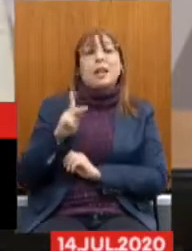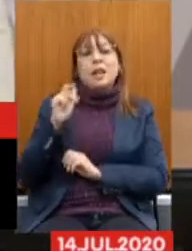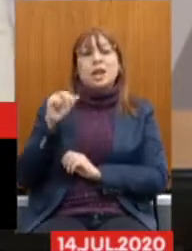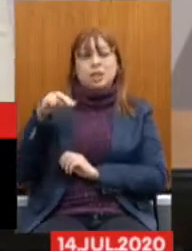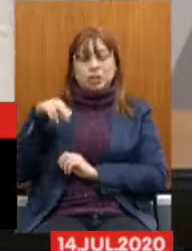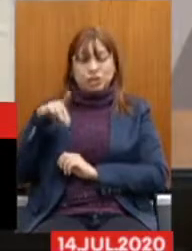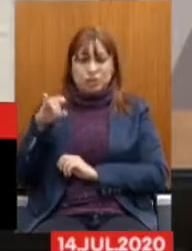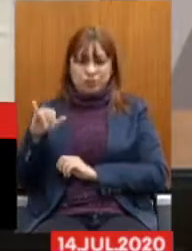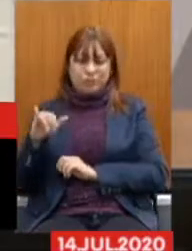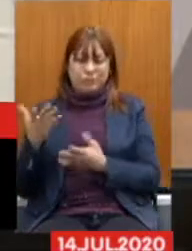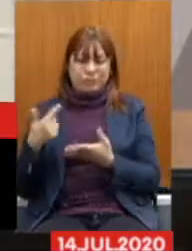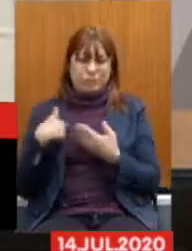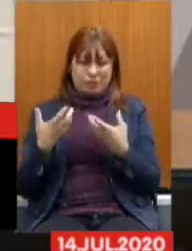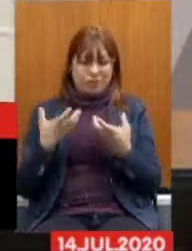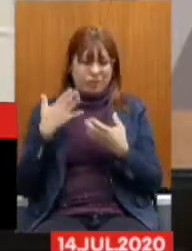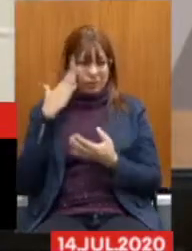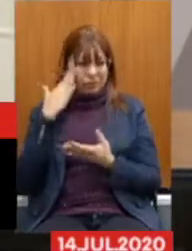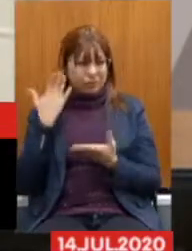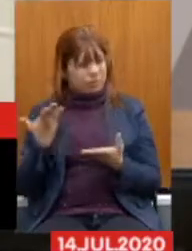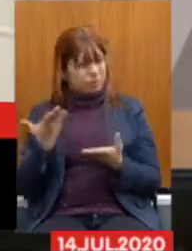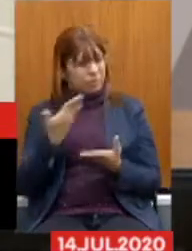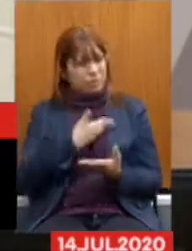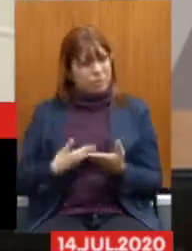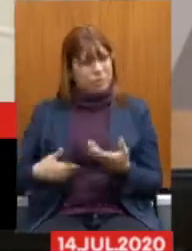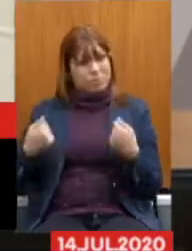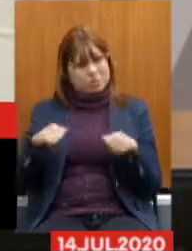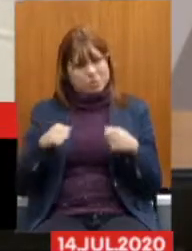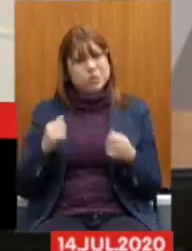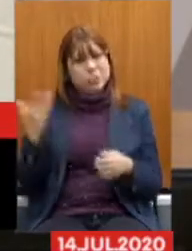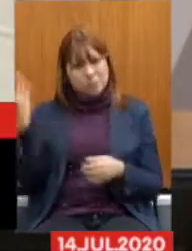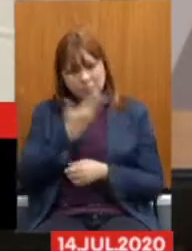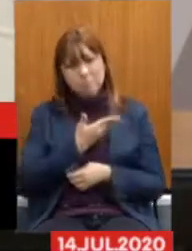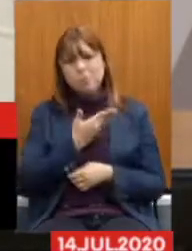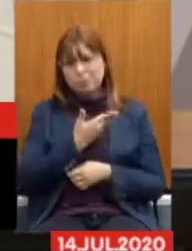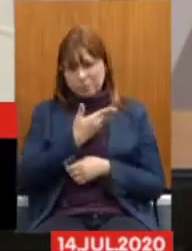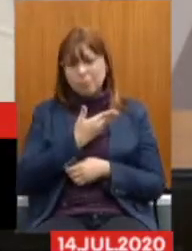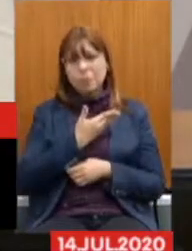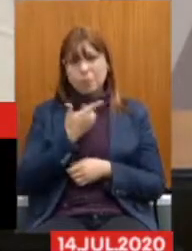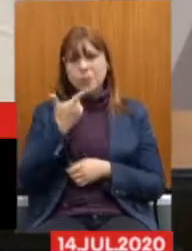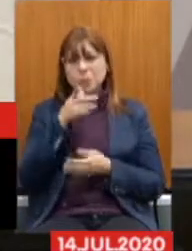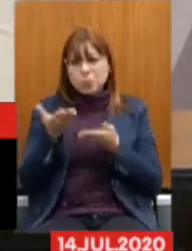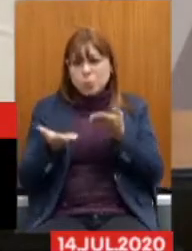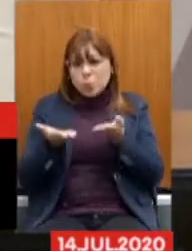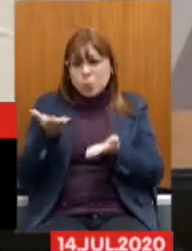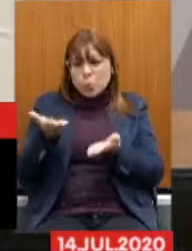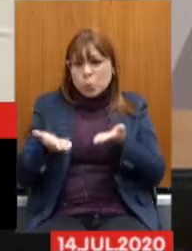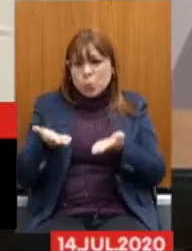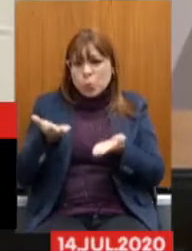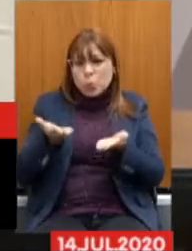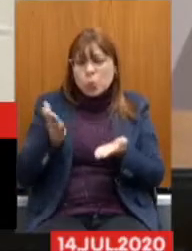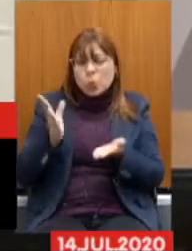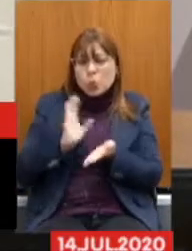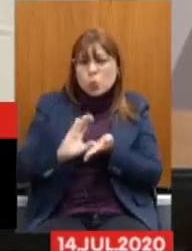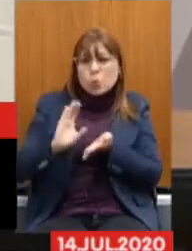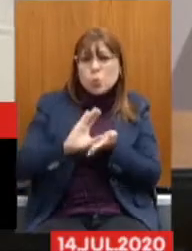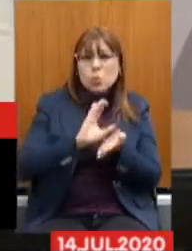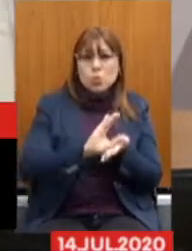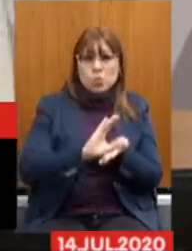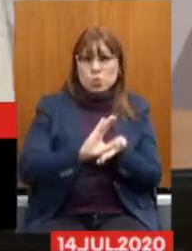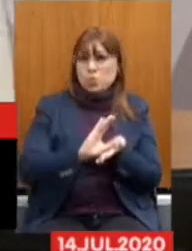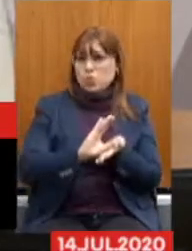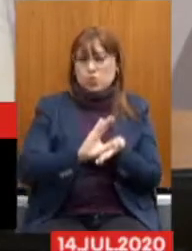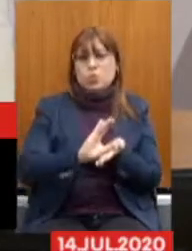Demonstrasse Que está tentando Equilibrar as contas De outras formas Também Não só As custas Dos